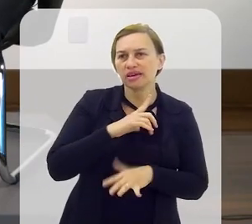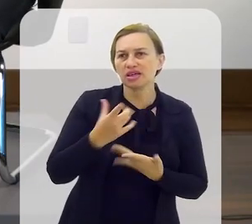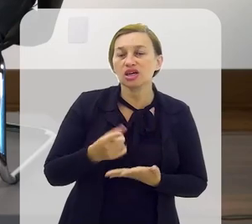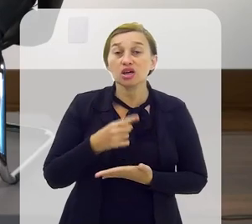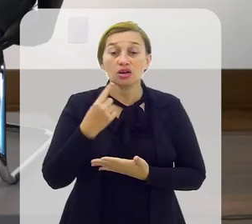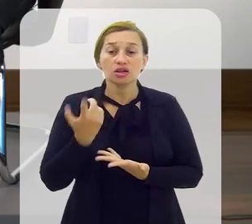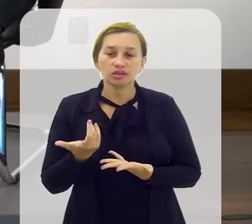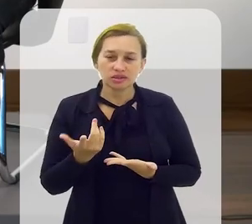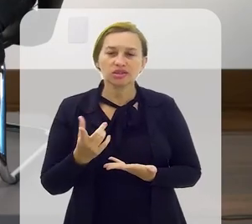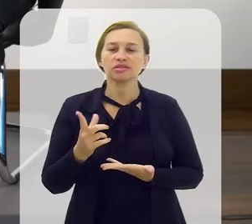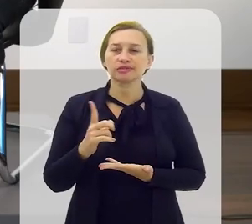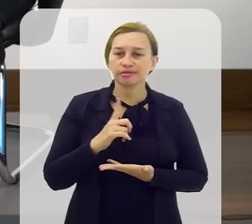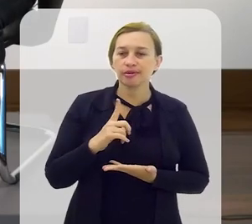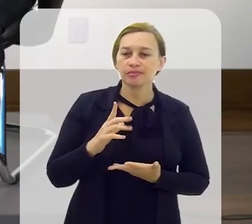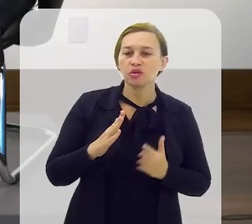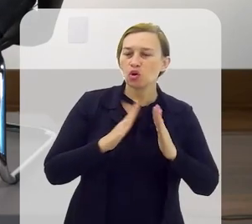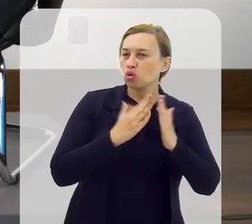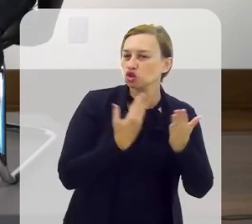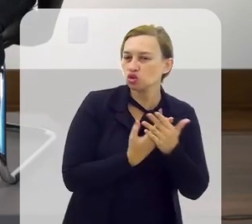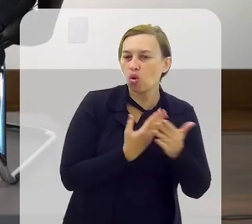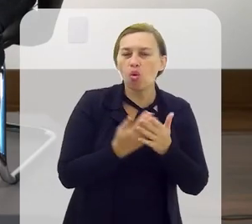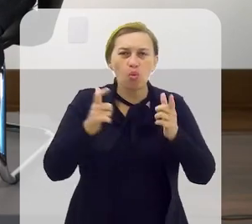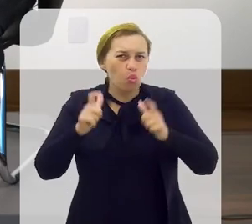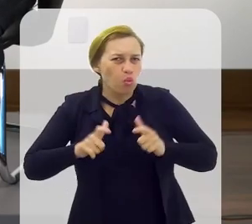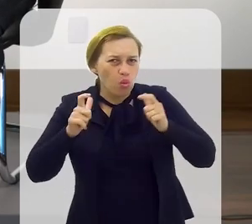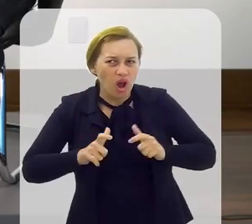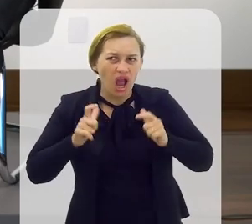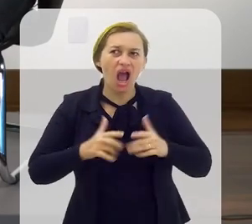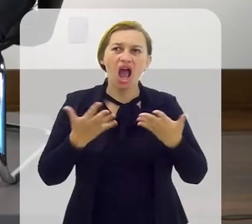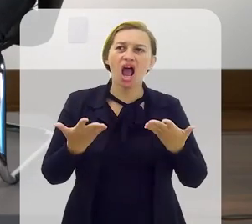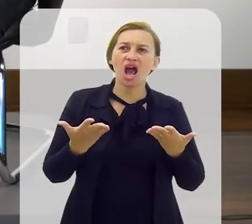A escola ainda é um lugar